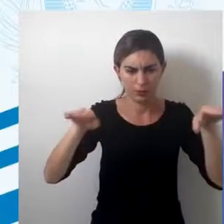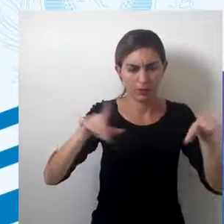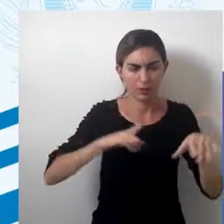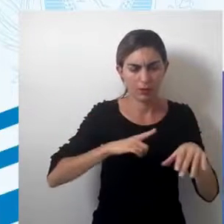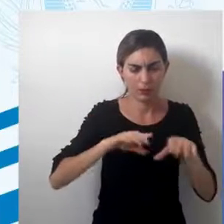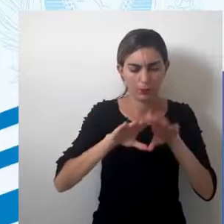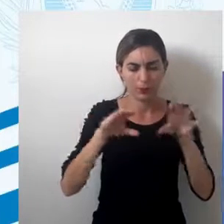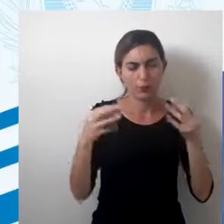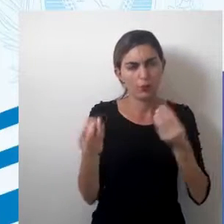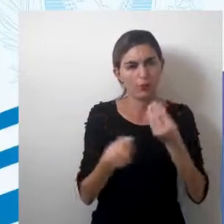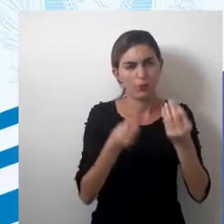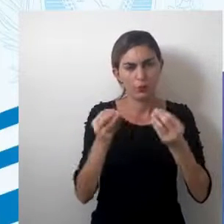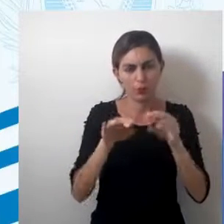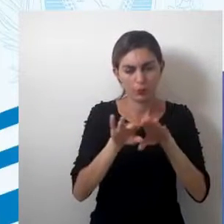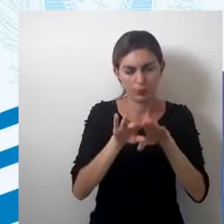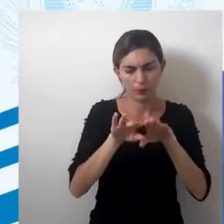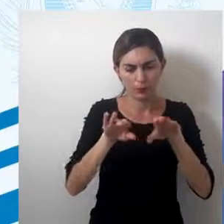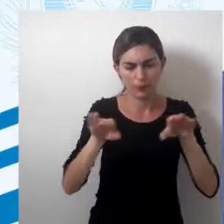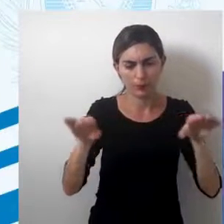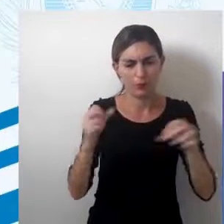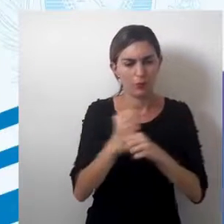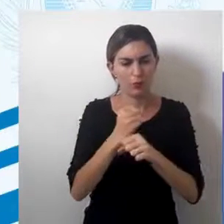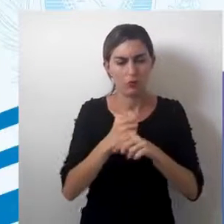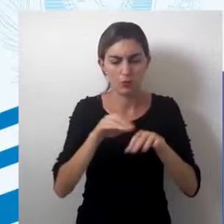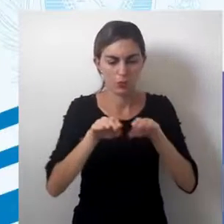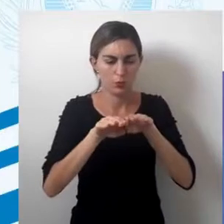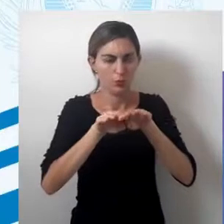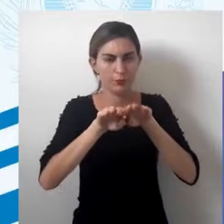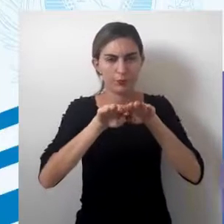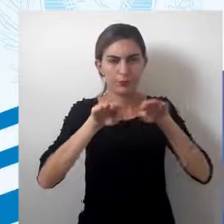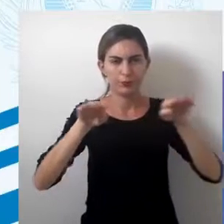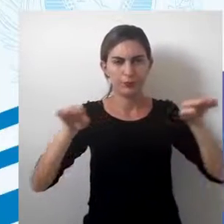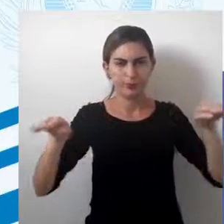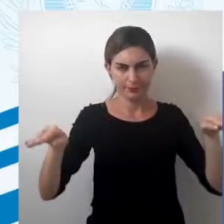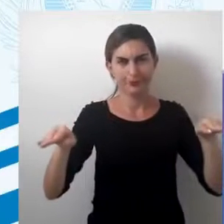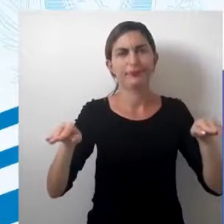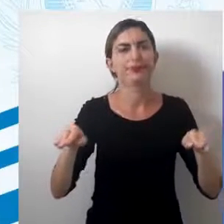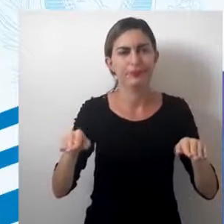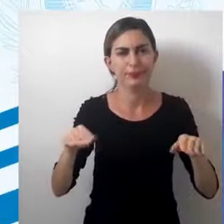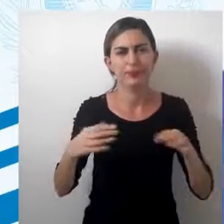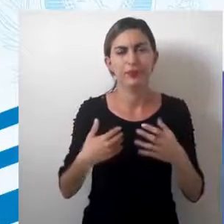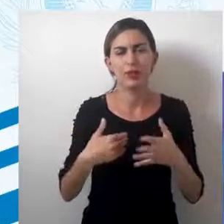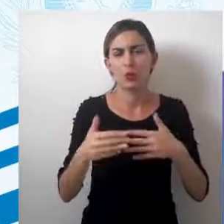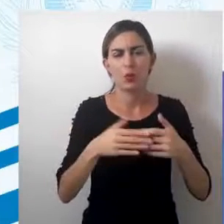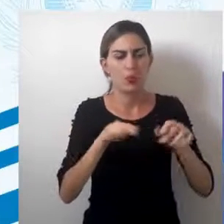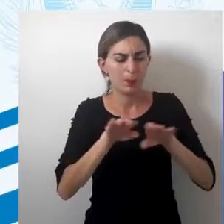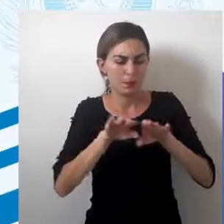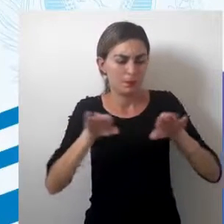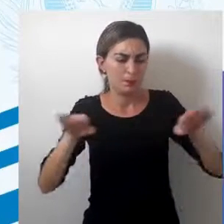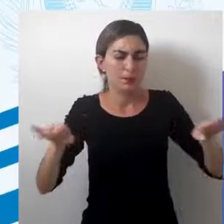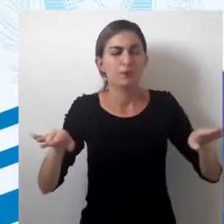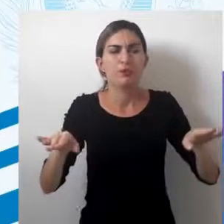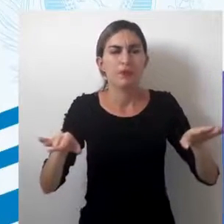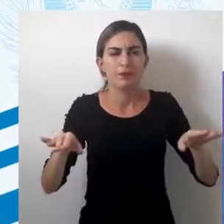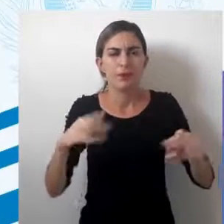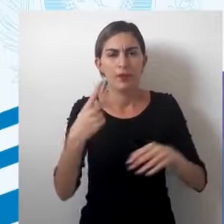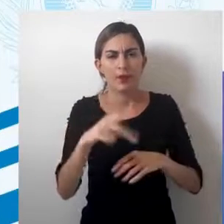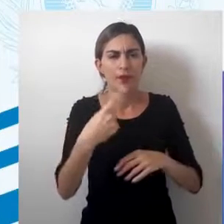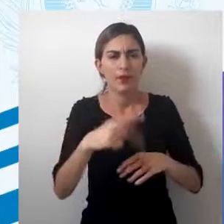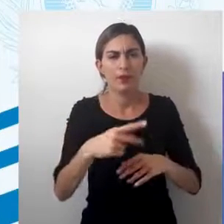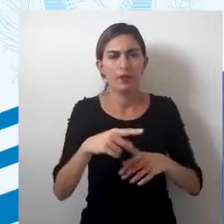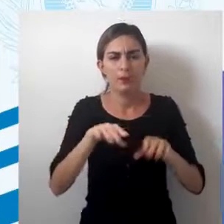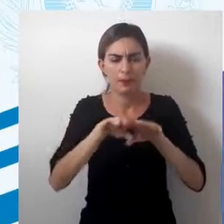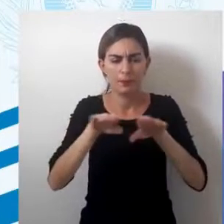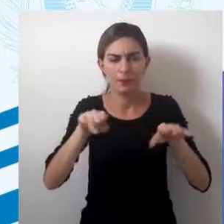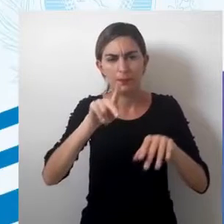um formato de construção sobre um plano tangente a um ponto qualquer da esfera, ou seja, essa